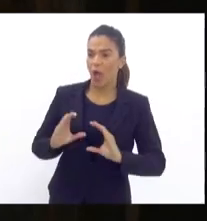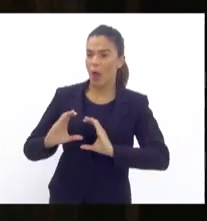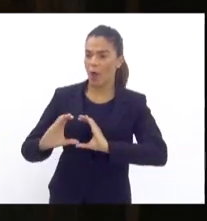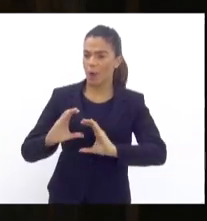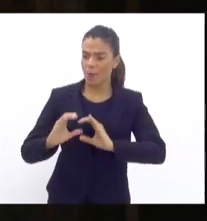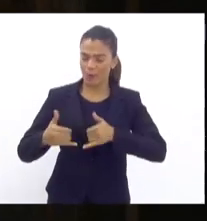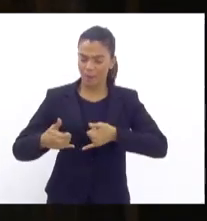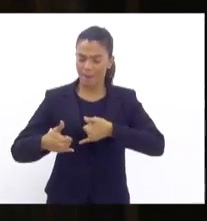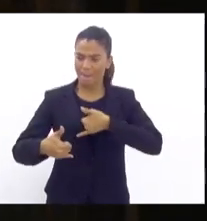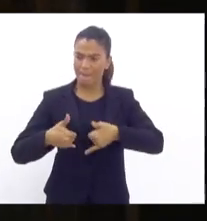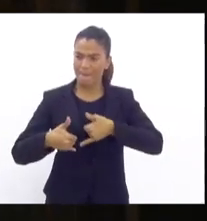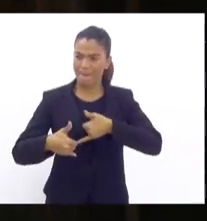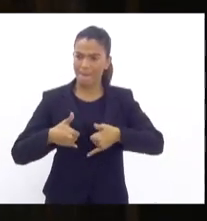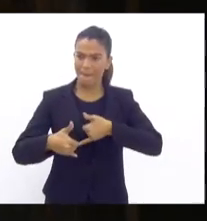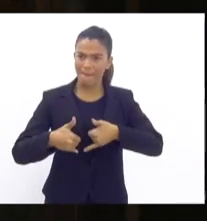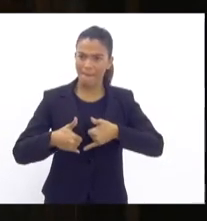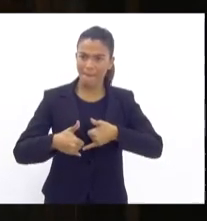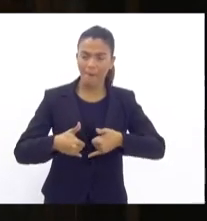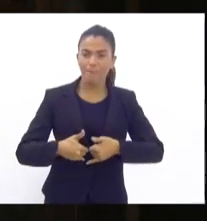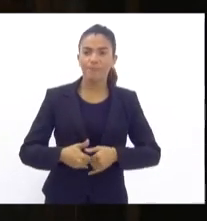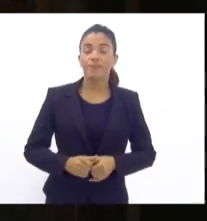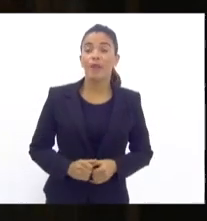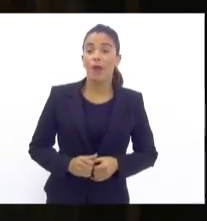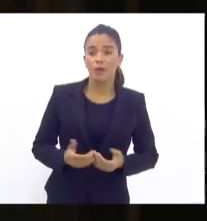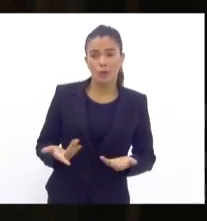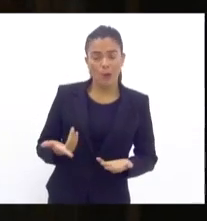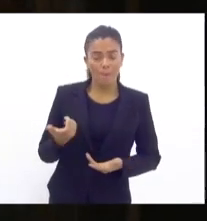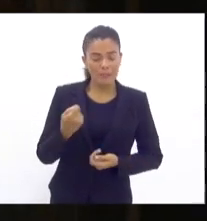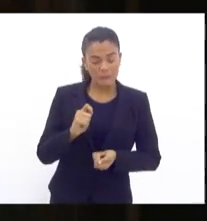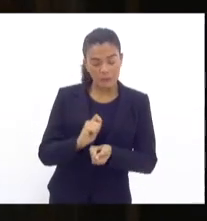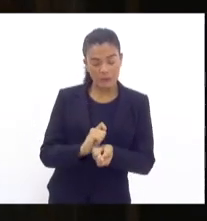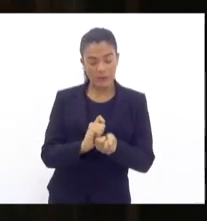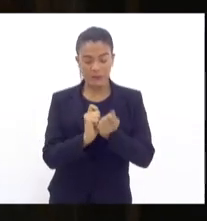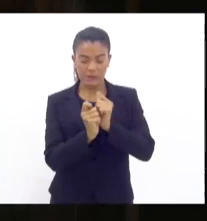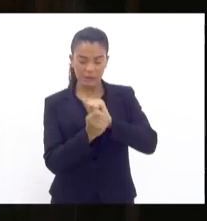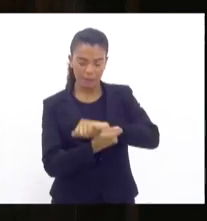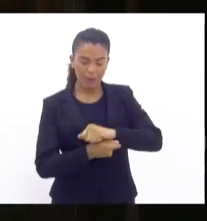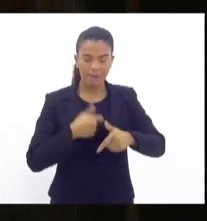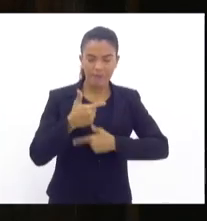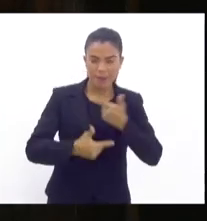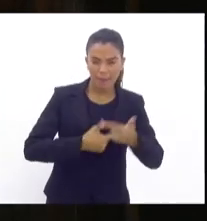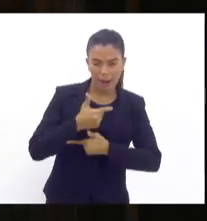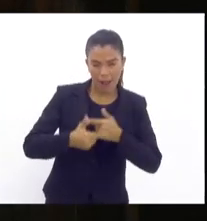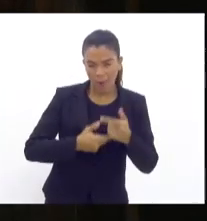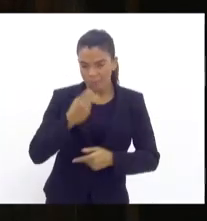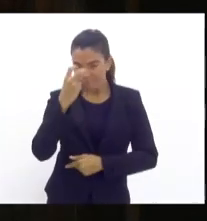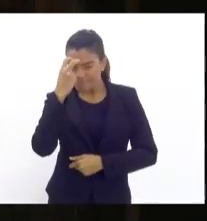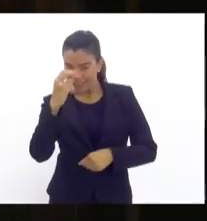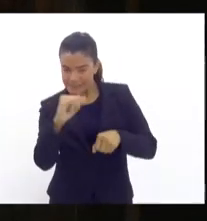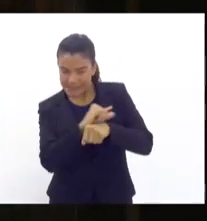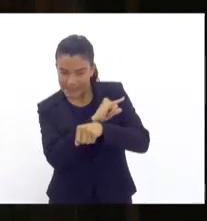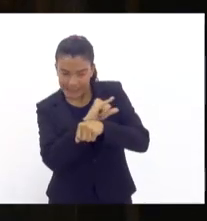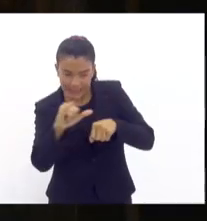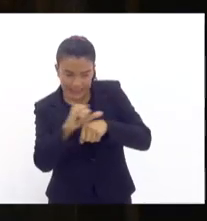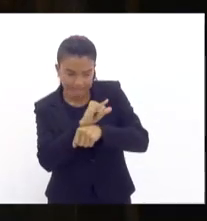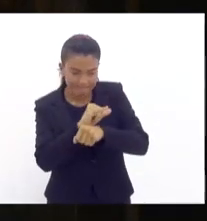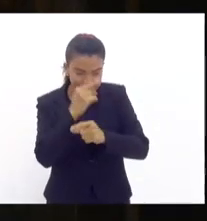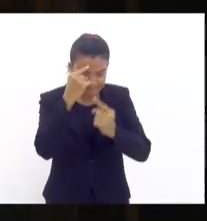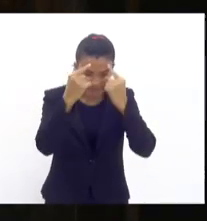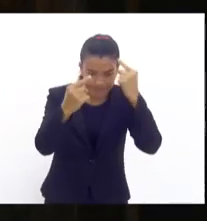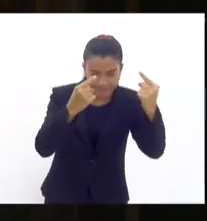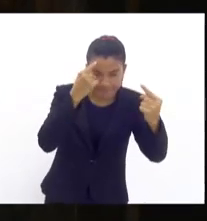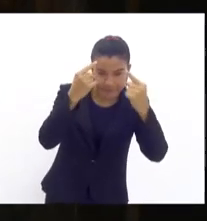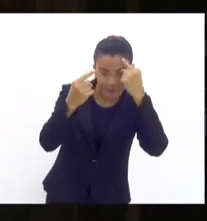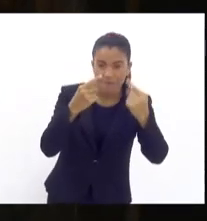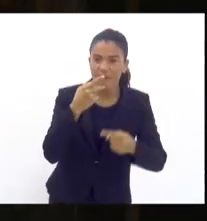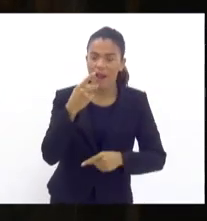telefônicas são quase nulas, quase nadas. Então, tivemos que nos reinventar, trabalhar com inteligência, com outros mecanismos. Então, quando se fala aqui em